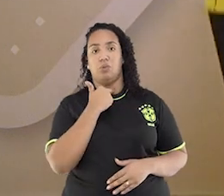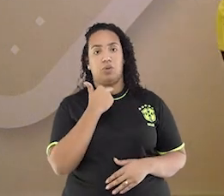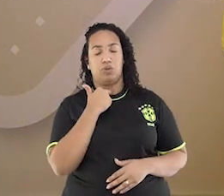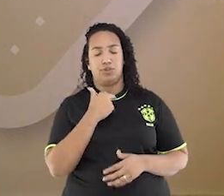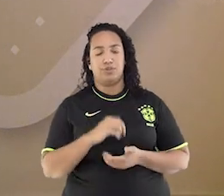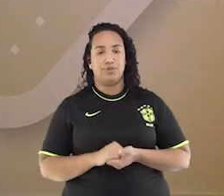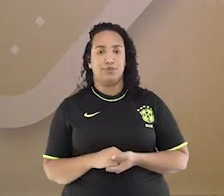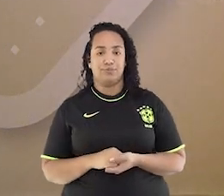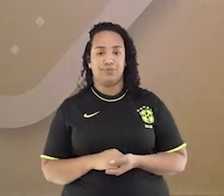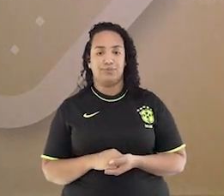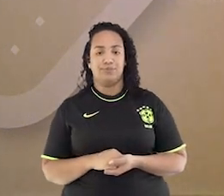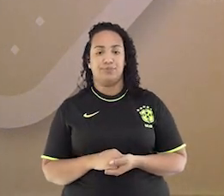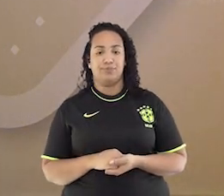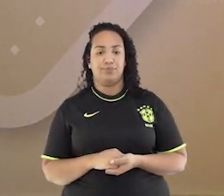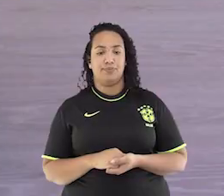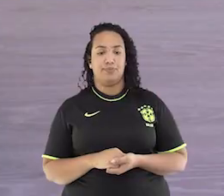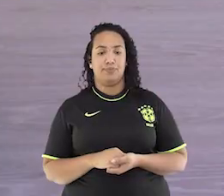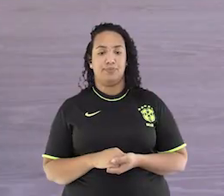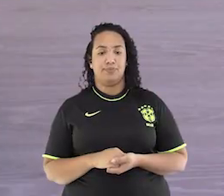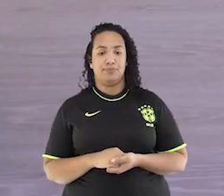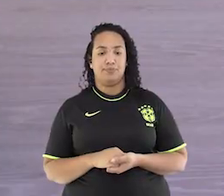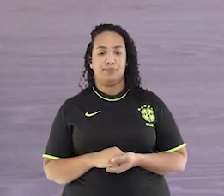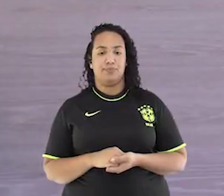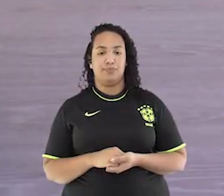Dois para um lado e dois para outro.